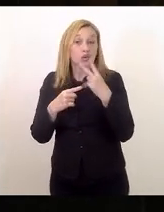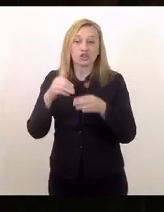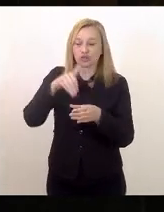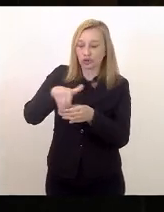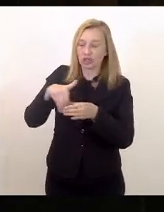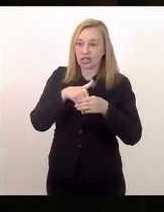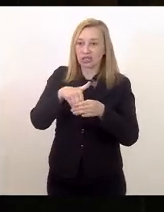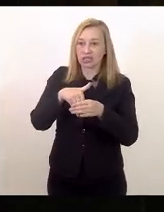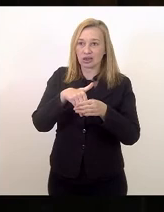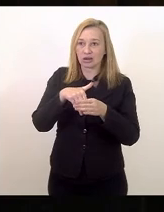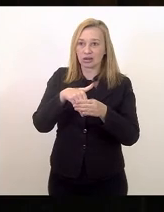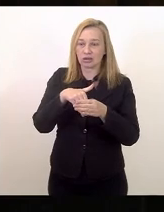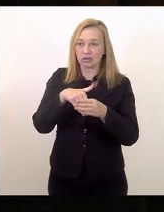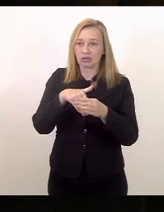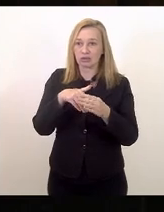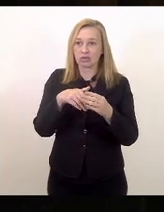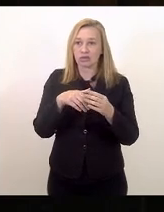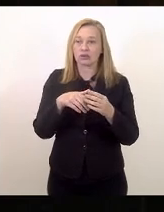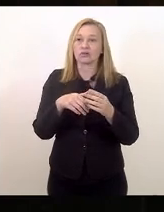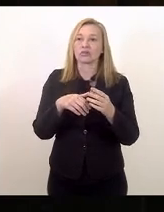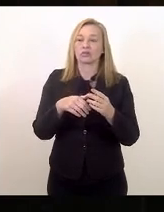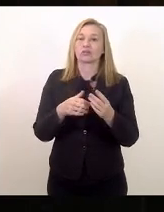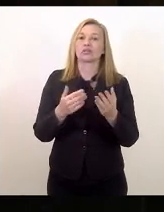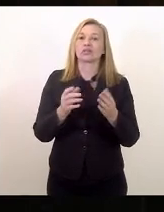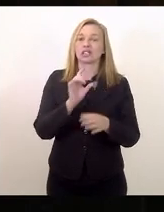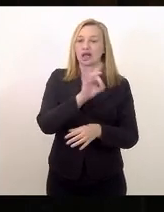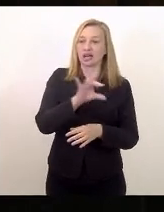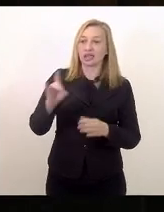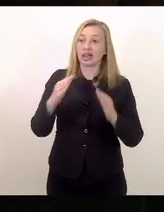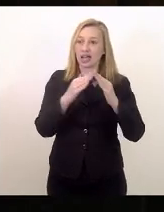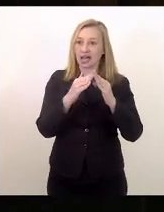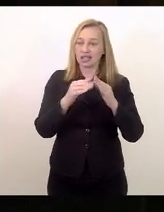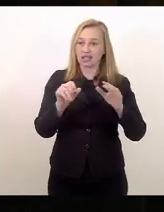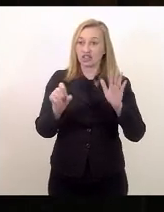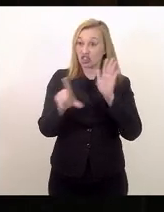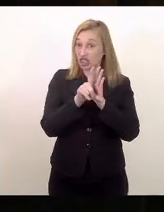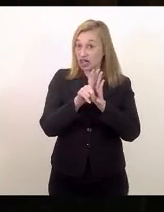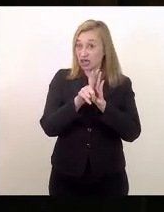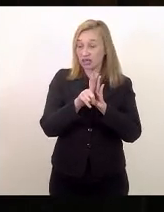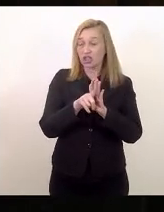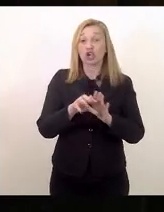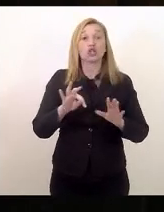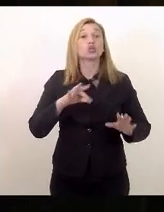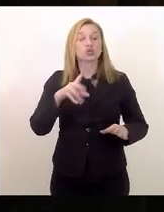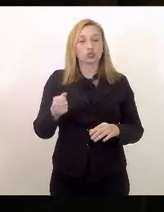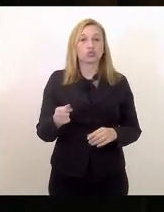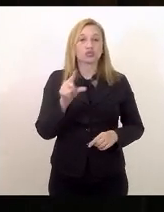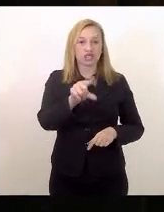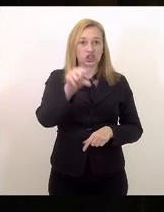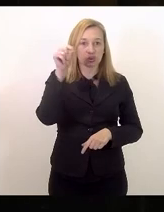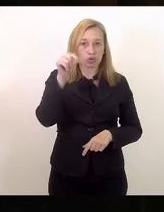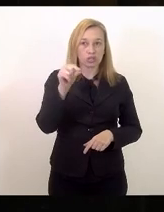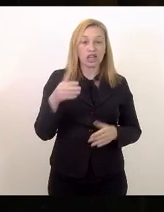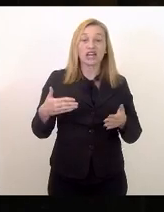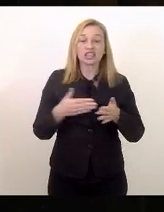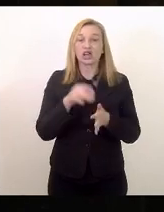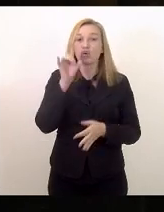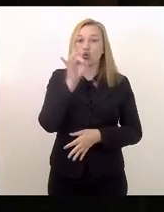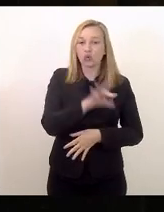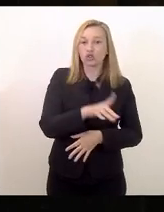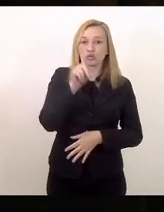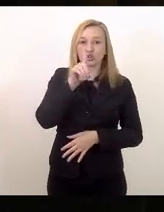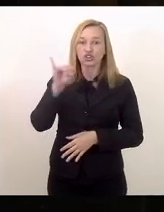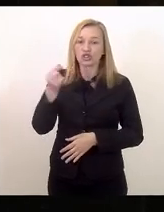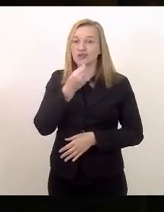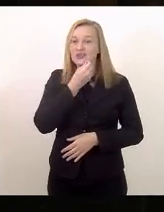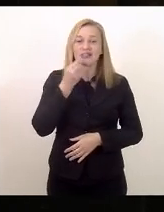uma em cada casa legislativa. Isso tudo terá que ser decidido até o último dia útil de